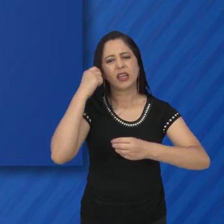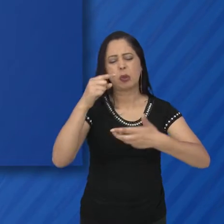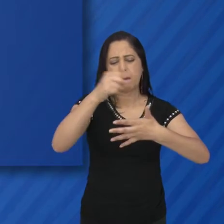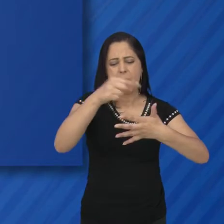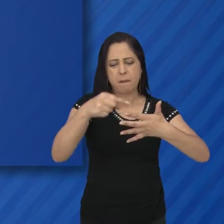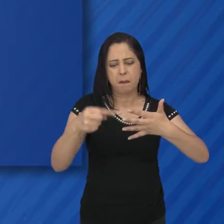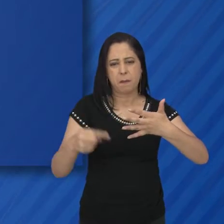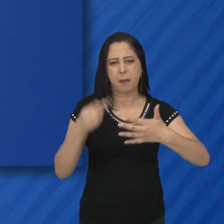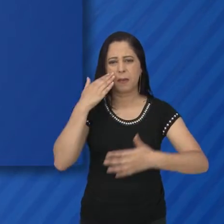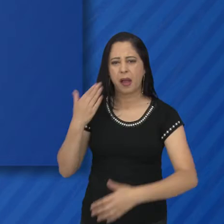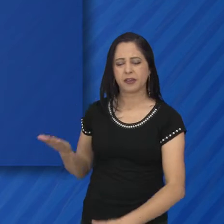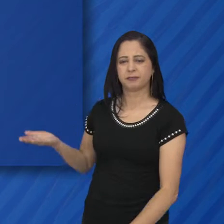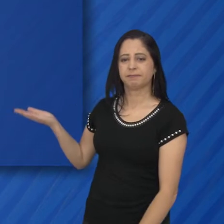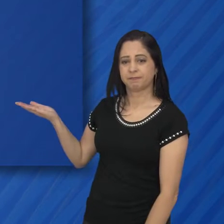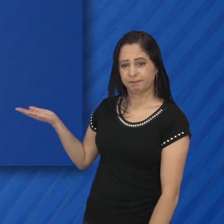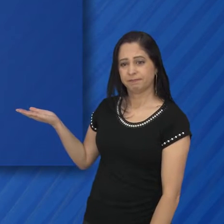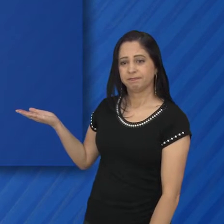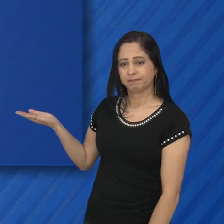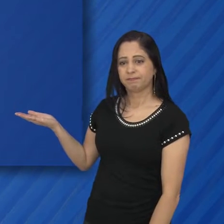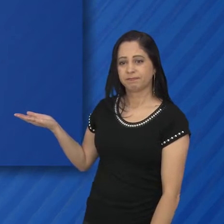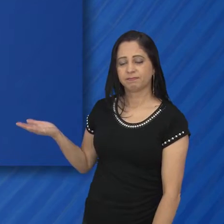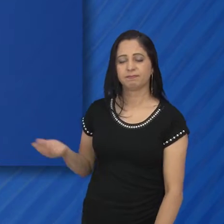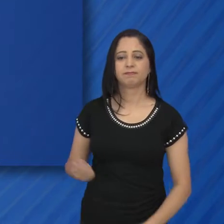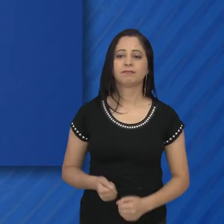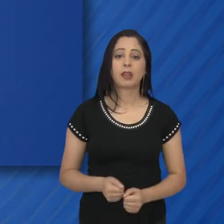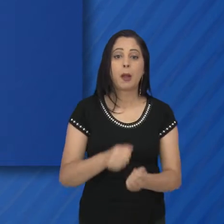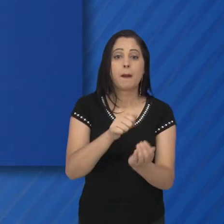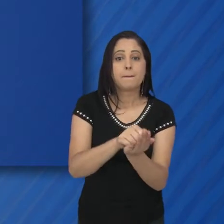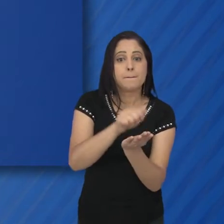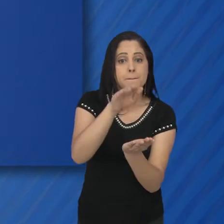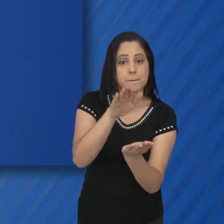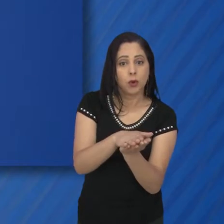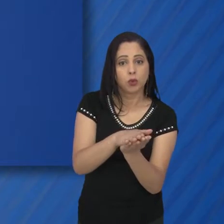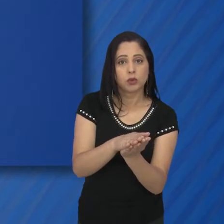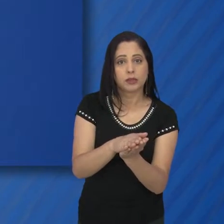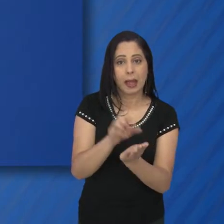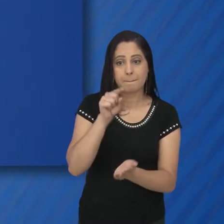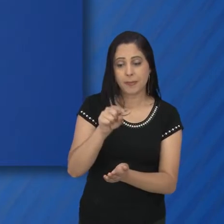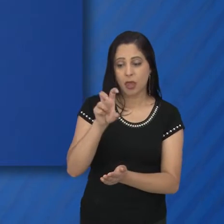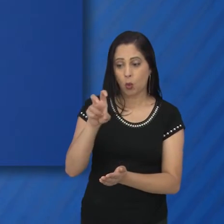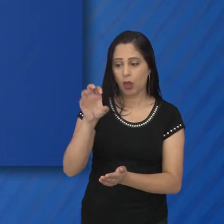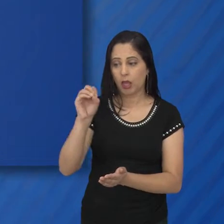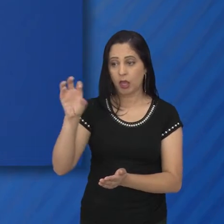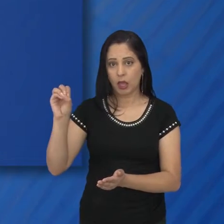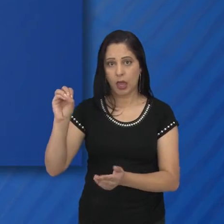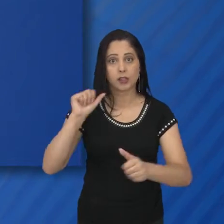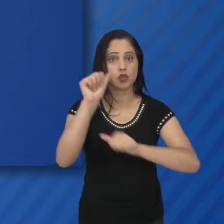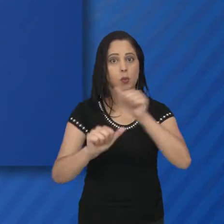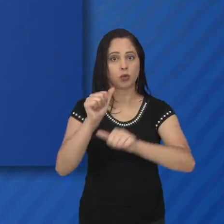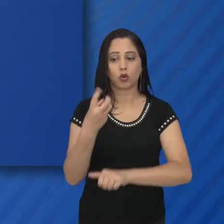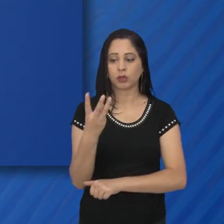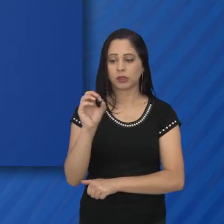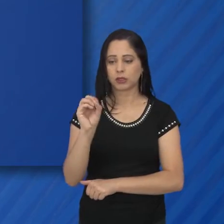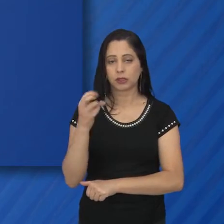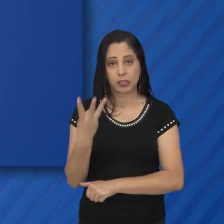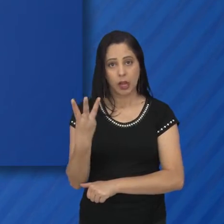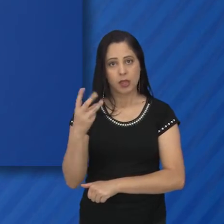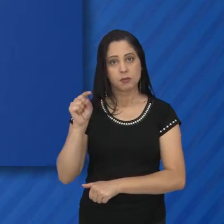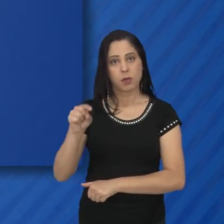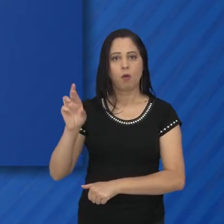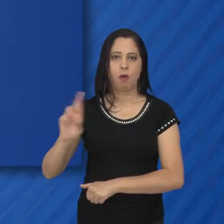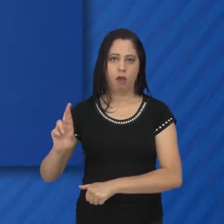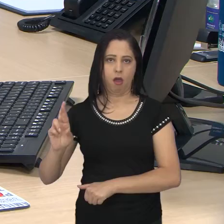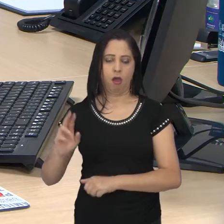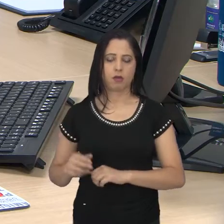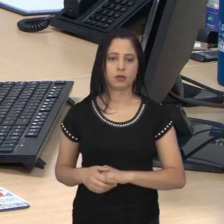plásticos, resíduos industriais ou outros materiais combustíveis aumentou de R$.500,00 para R$.000,00.